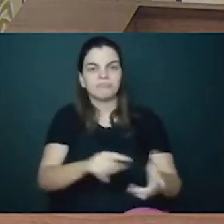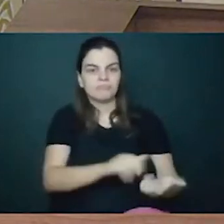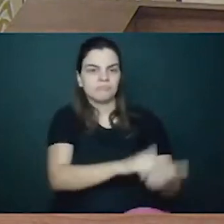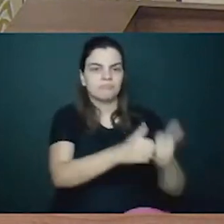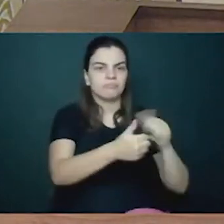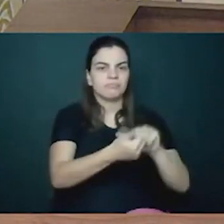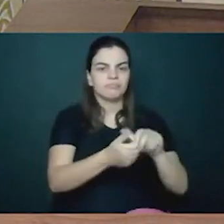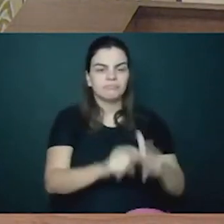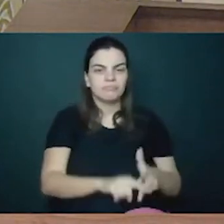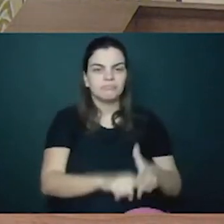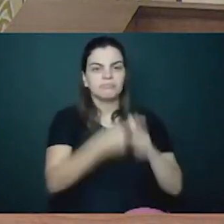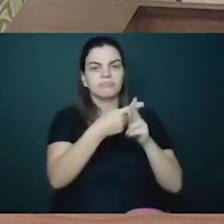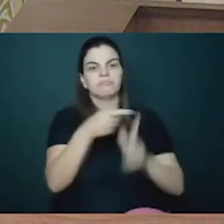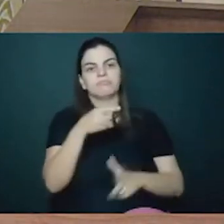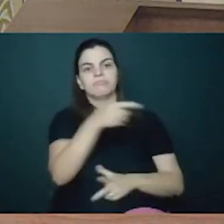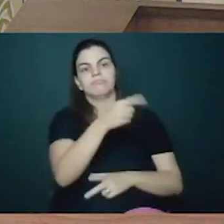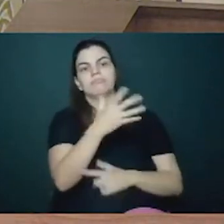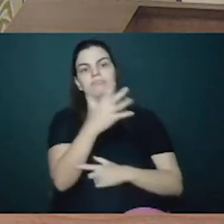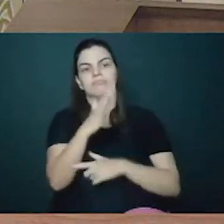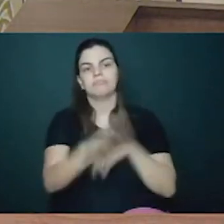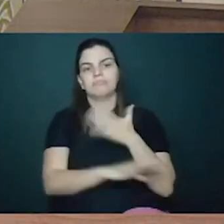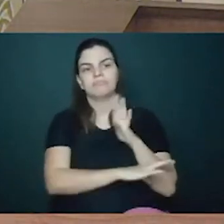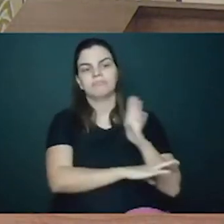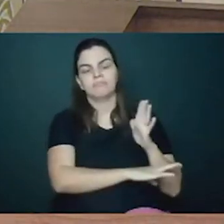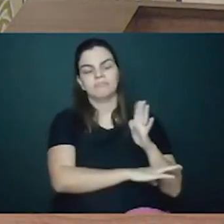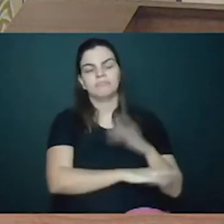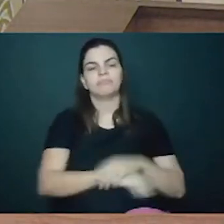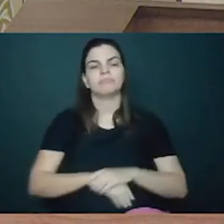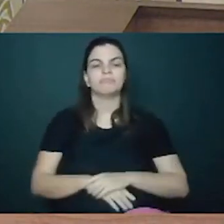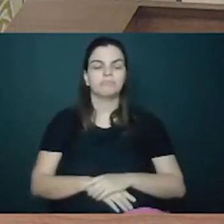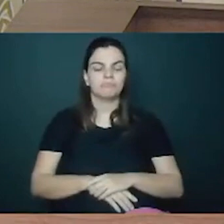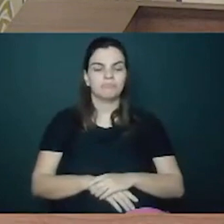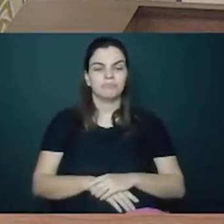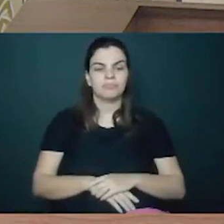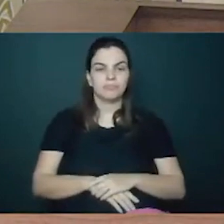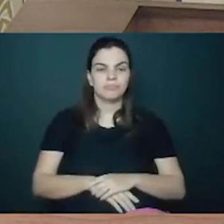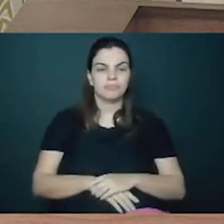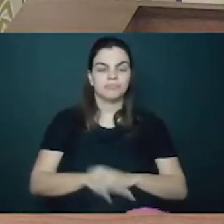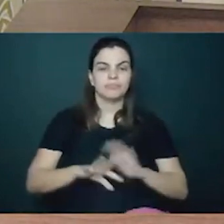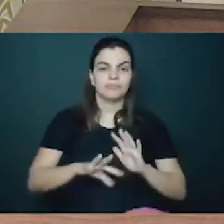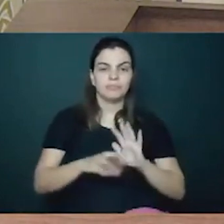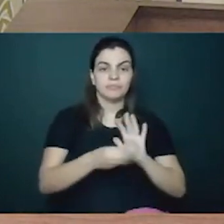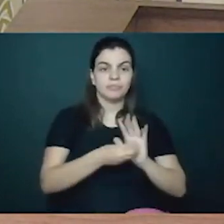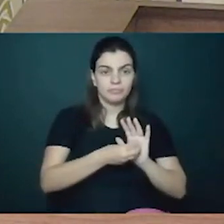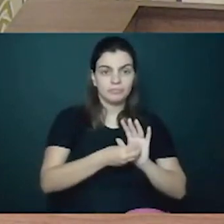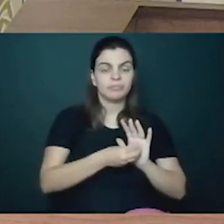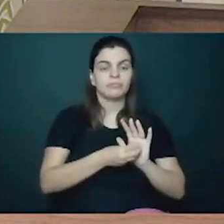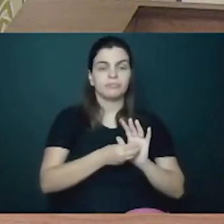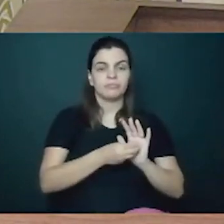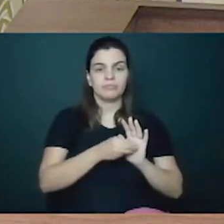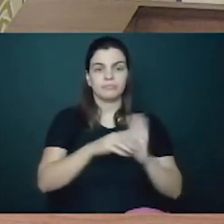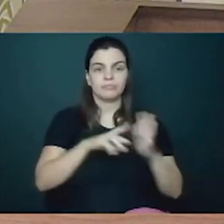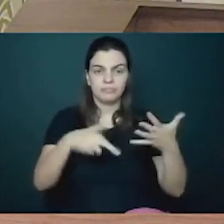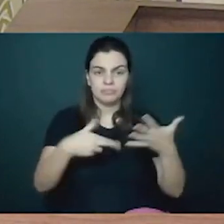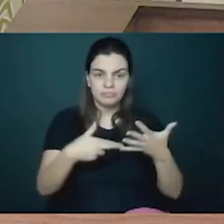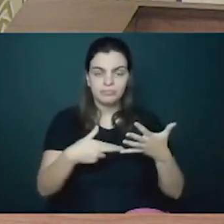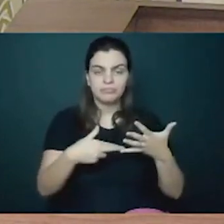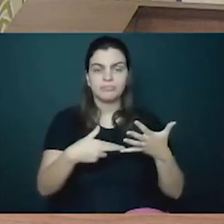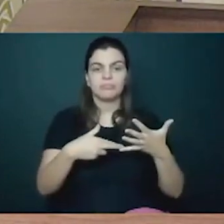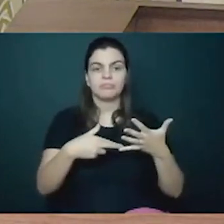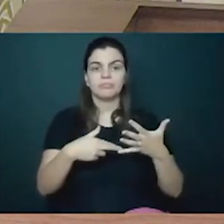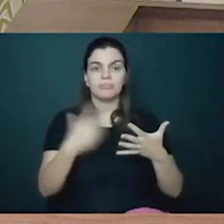Com essa demanda em mãos e recursos das emendas, a Prefeitura participou do processo de revitalização de 1